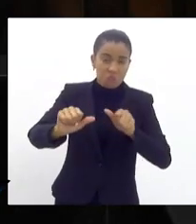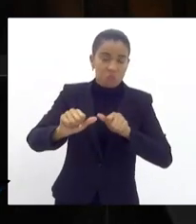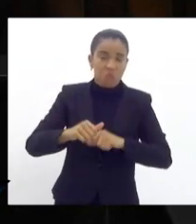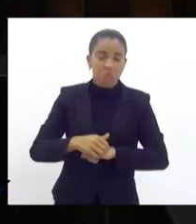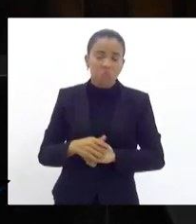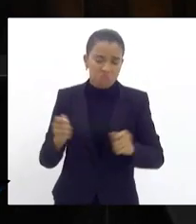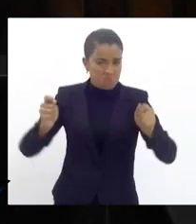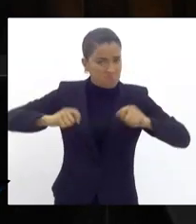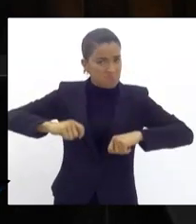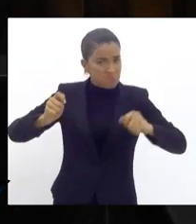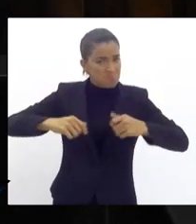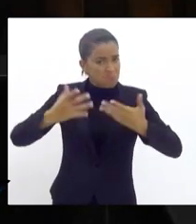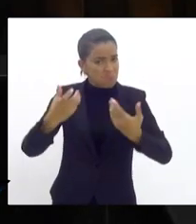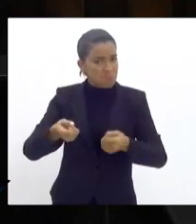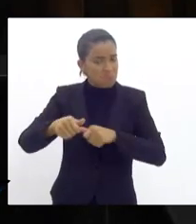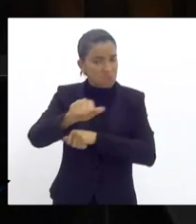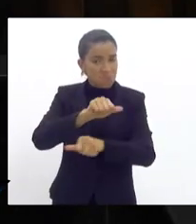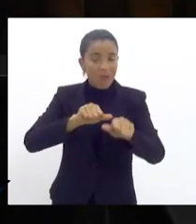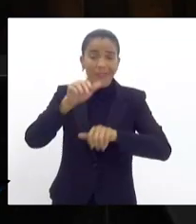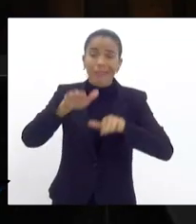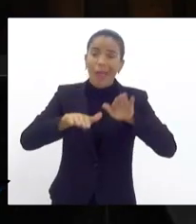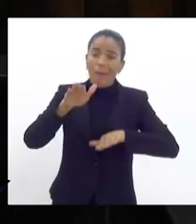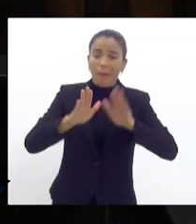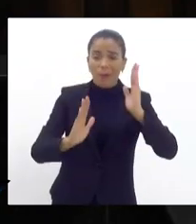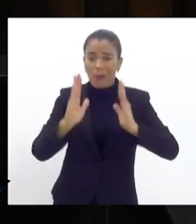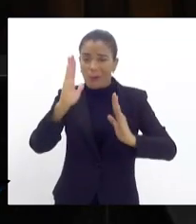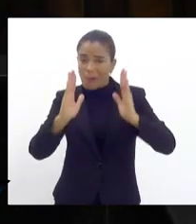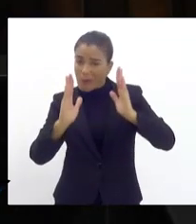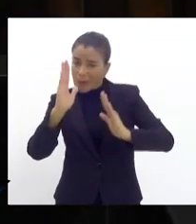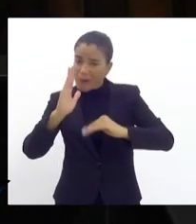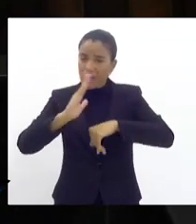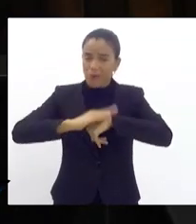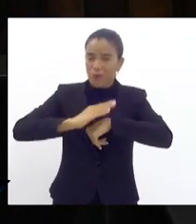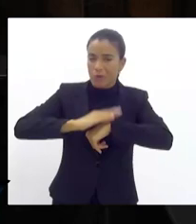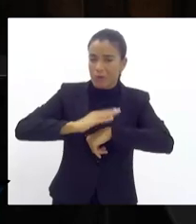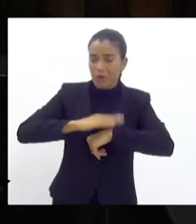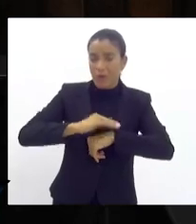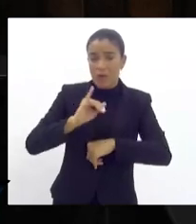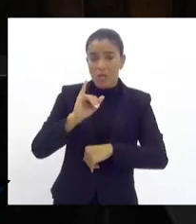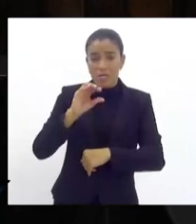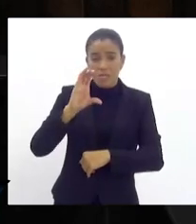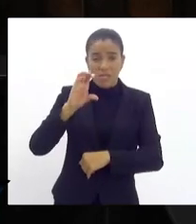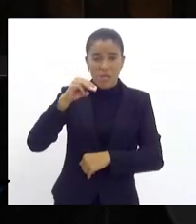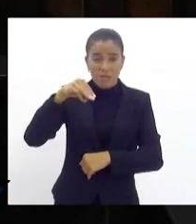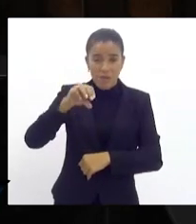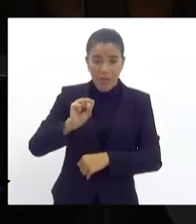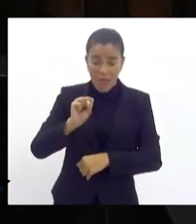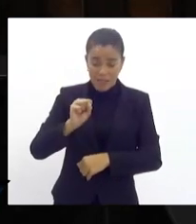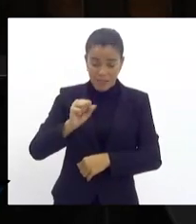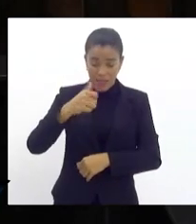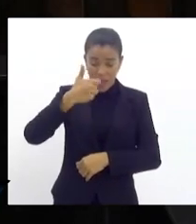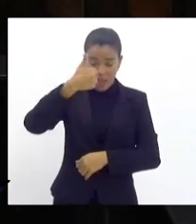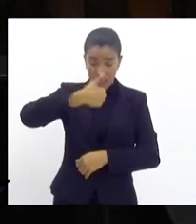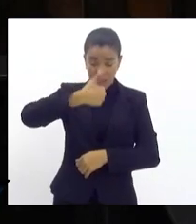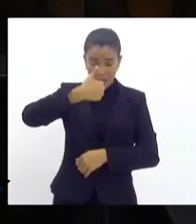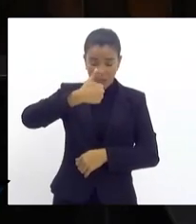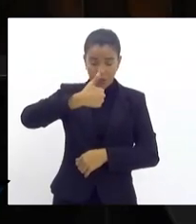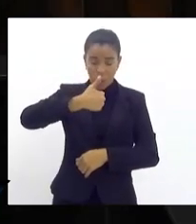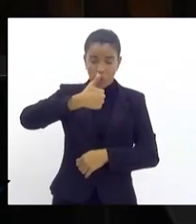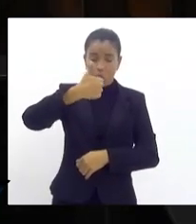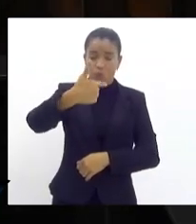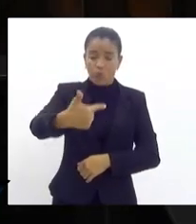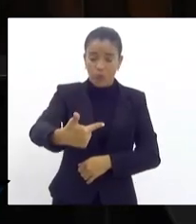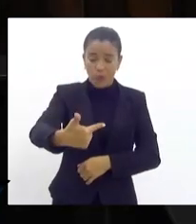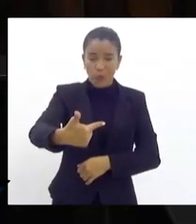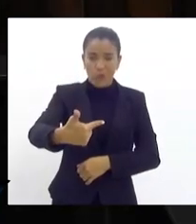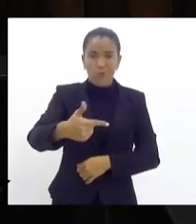sou capaz de trocar, dependendo da época, é mais negócio ter o ICMS na origem do que ter o